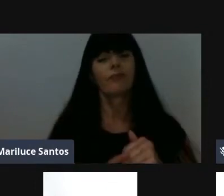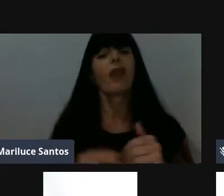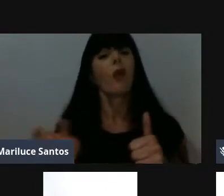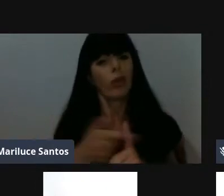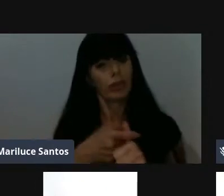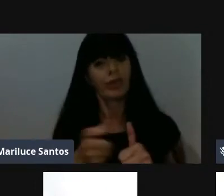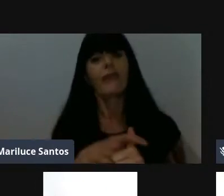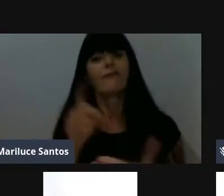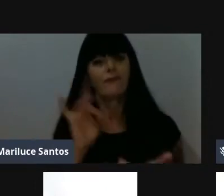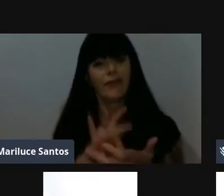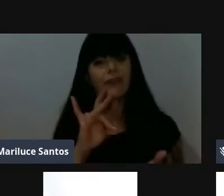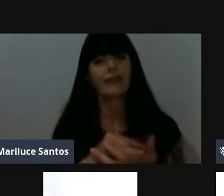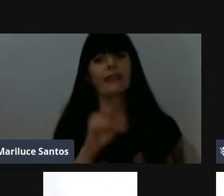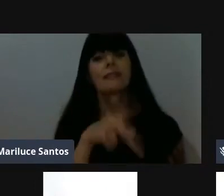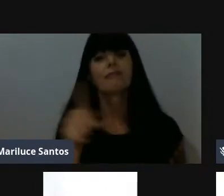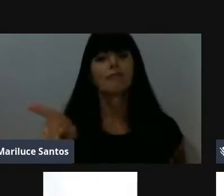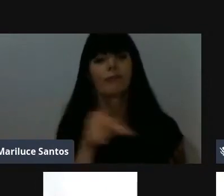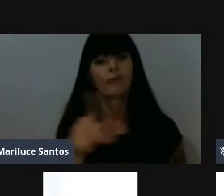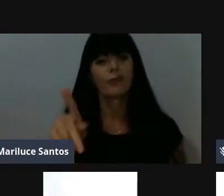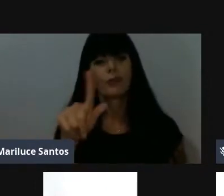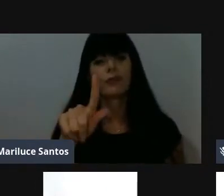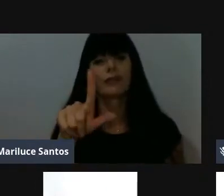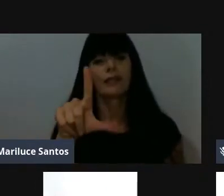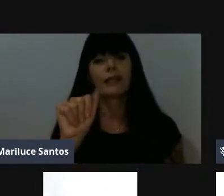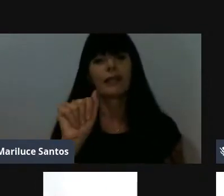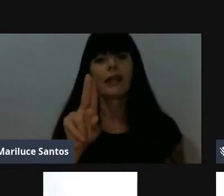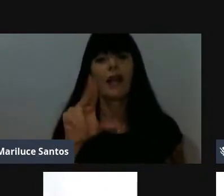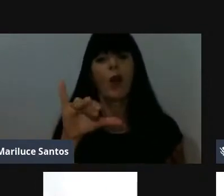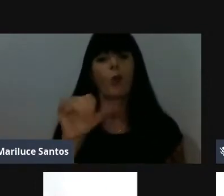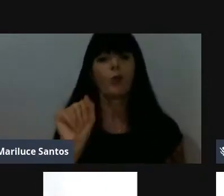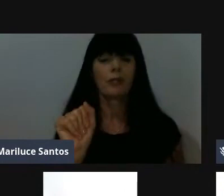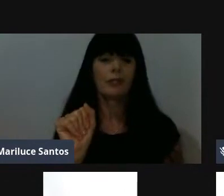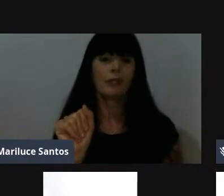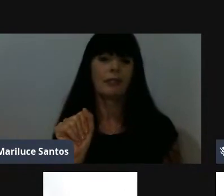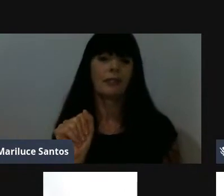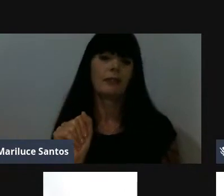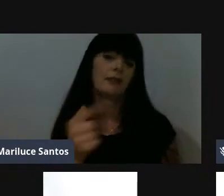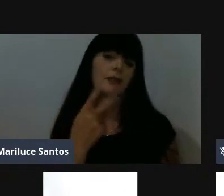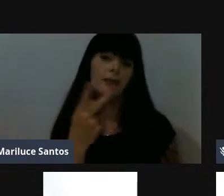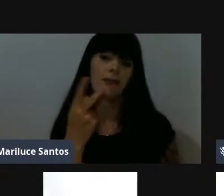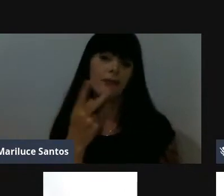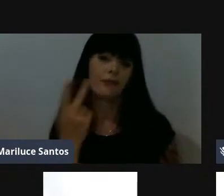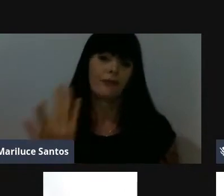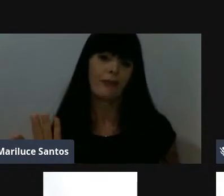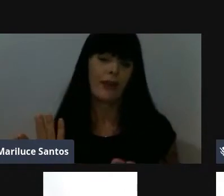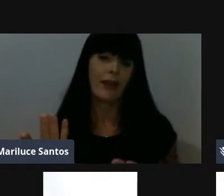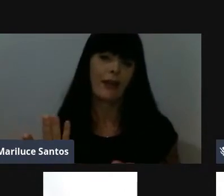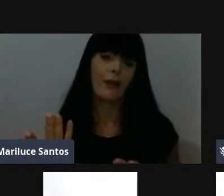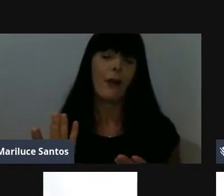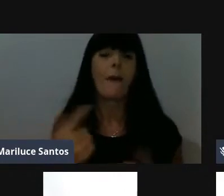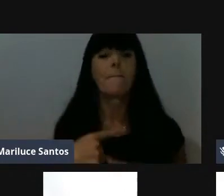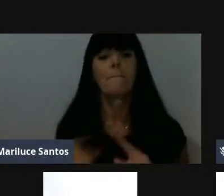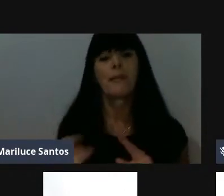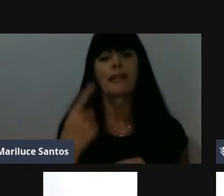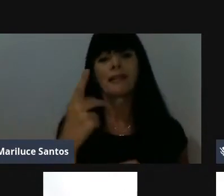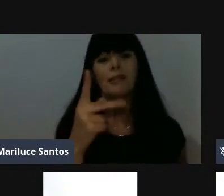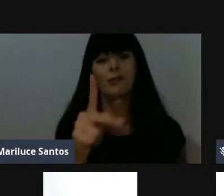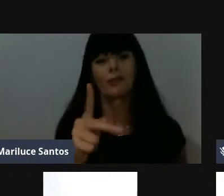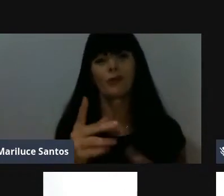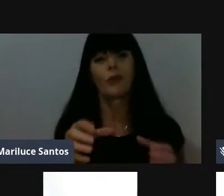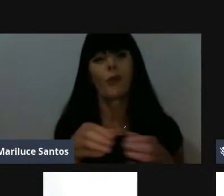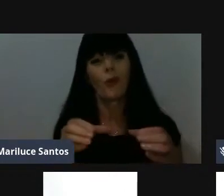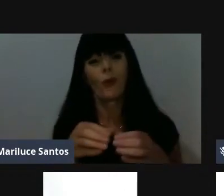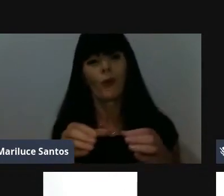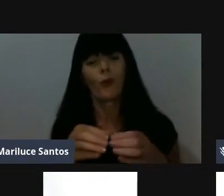mesmo a ela, é, e realmente eu não falo nem, não desmerecendo, Gletinho, a sua classe, mas não é uma